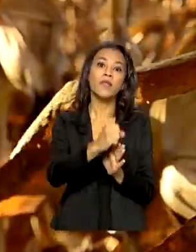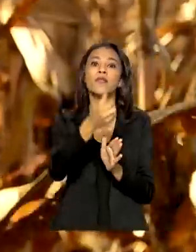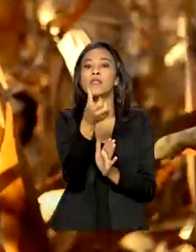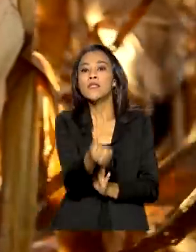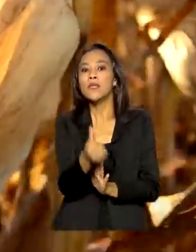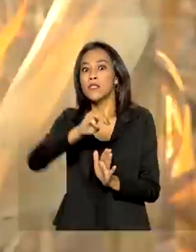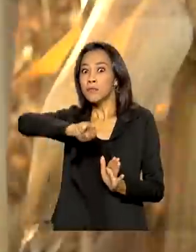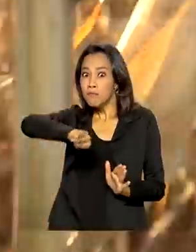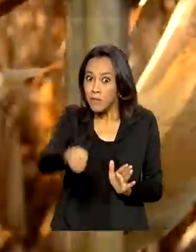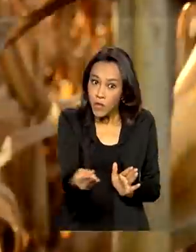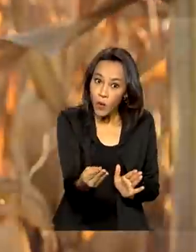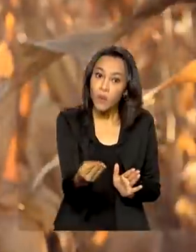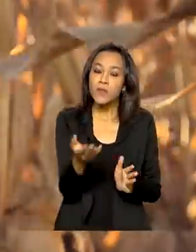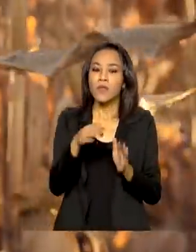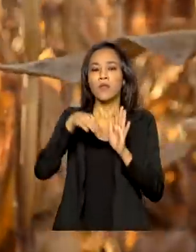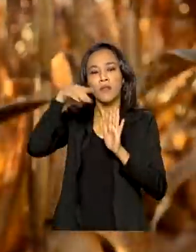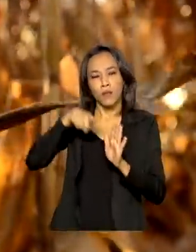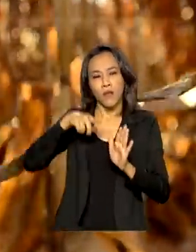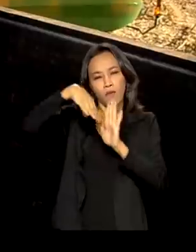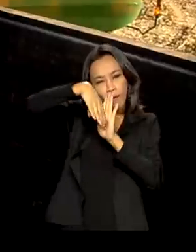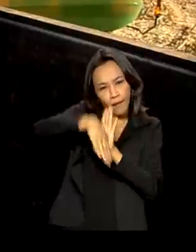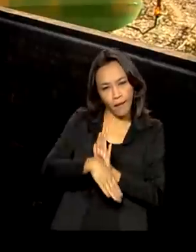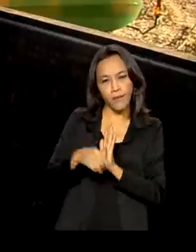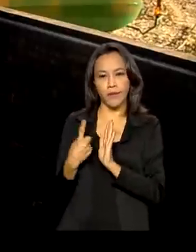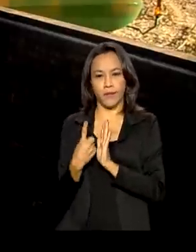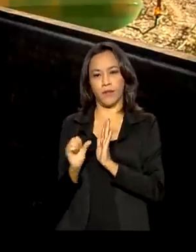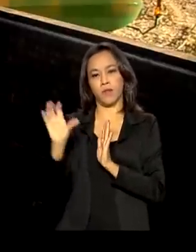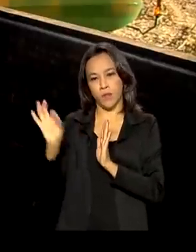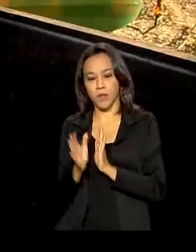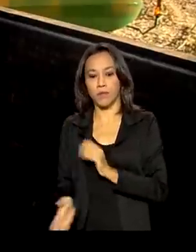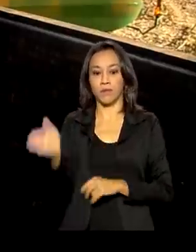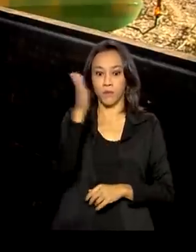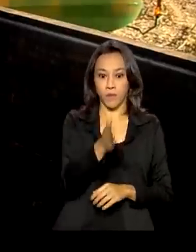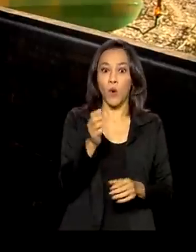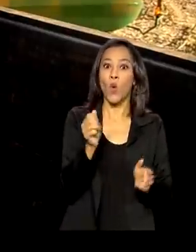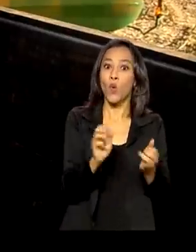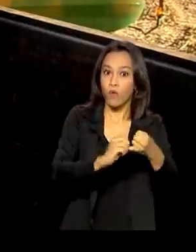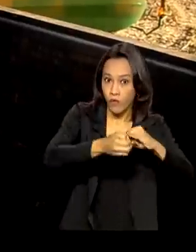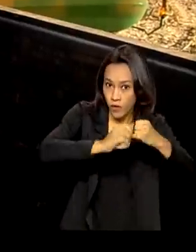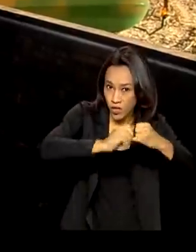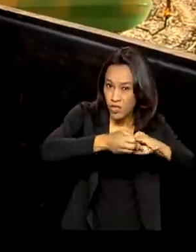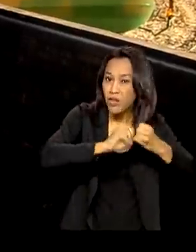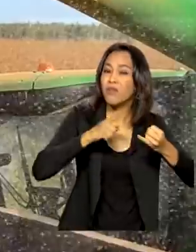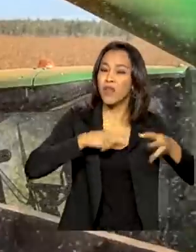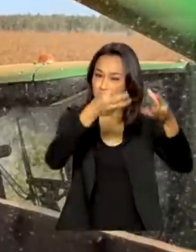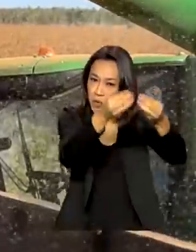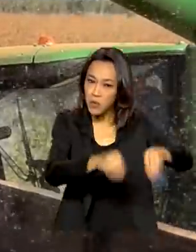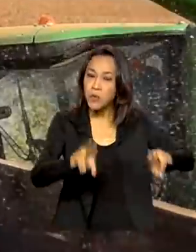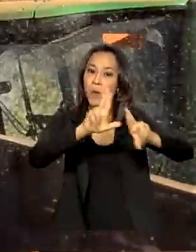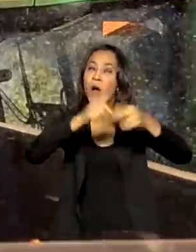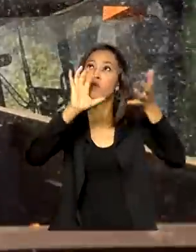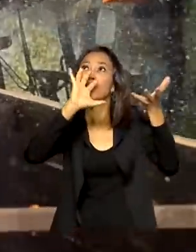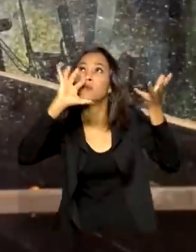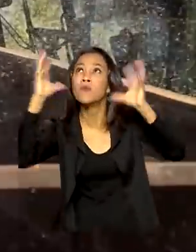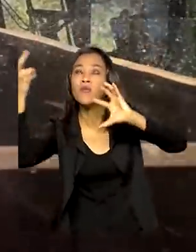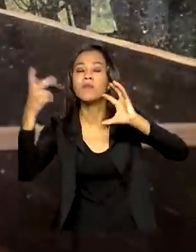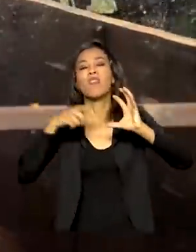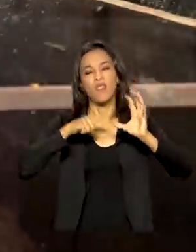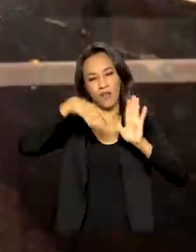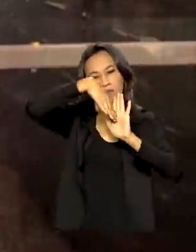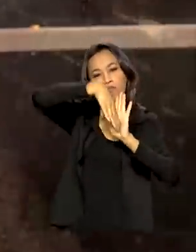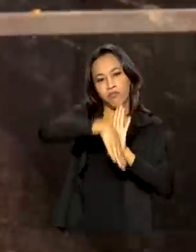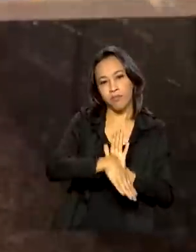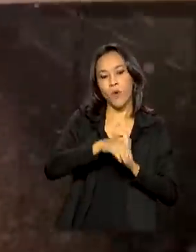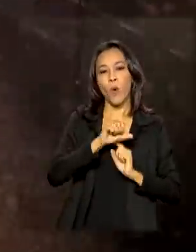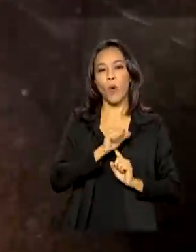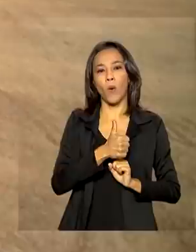toneladas, queda de mais de 16%. A produção de feijão também foi muito afetada pelo clima e teve queda de 11